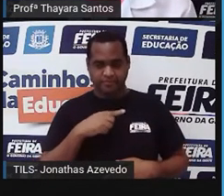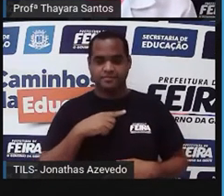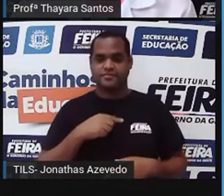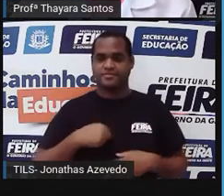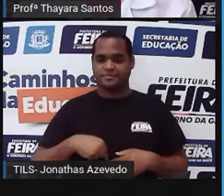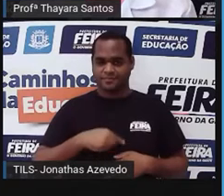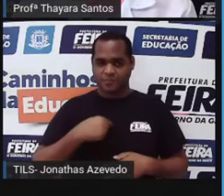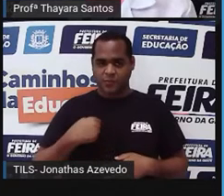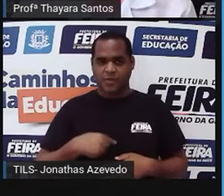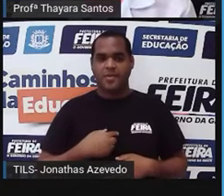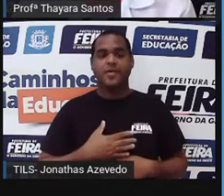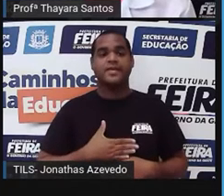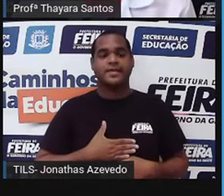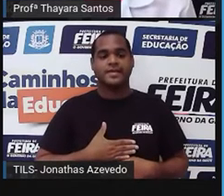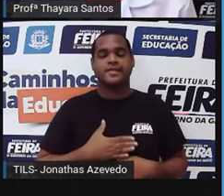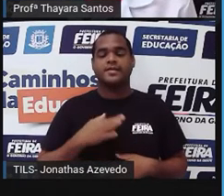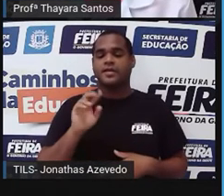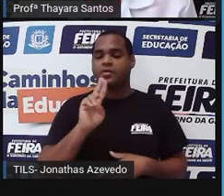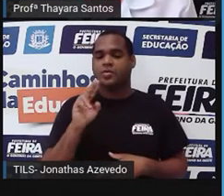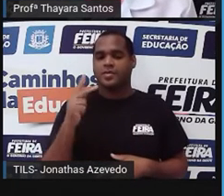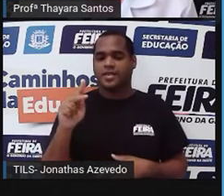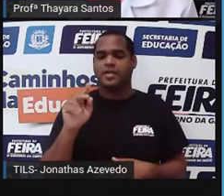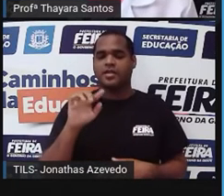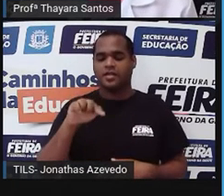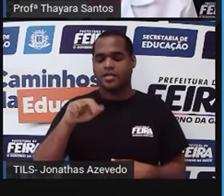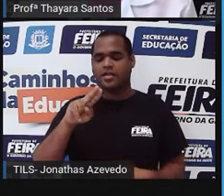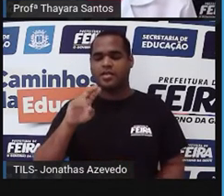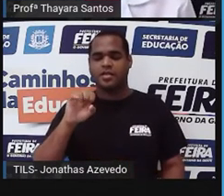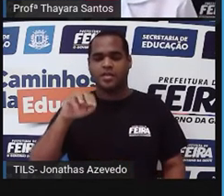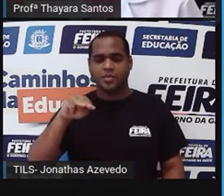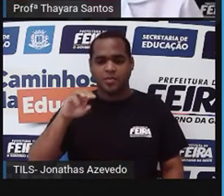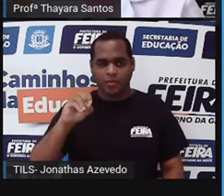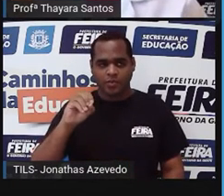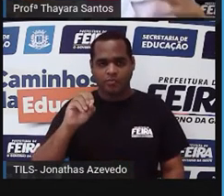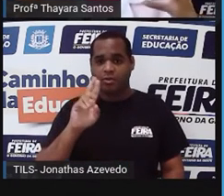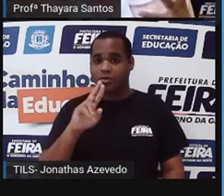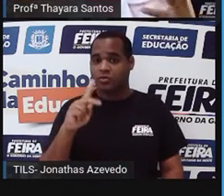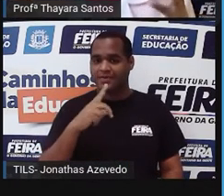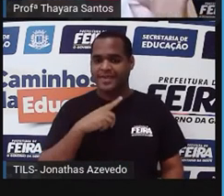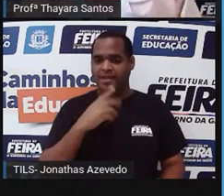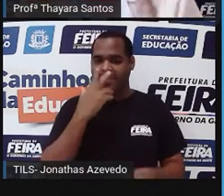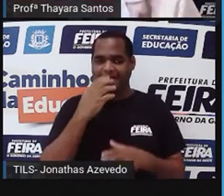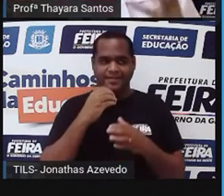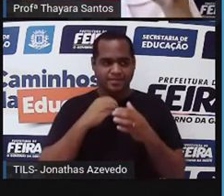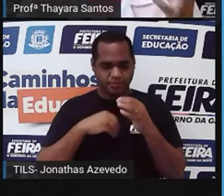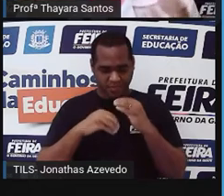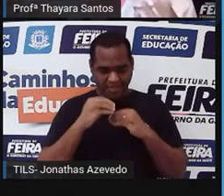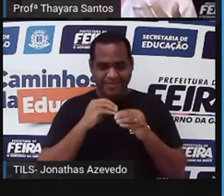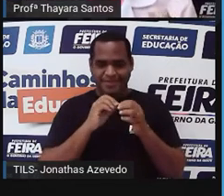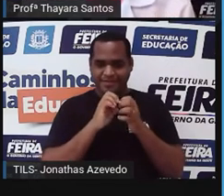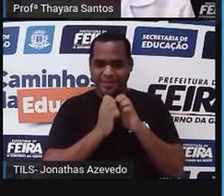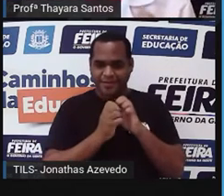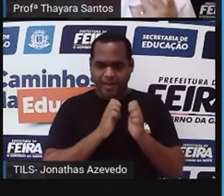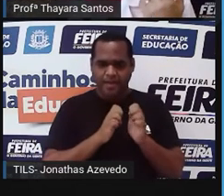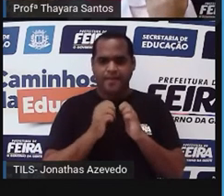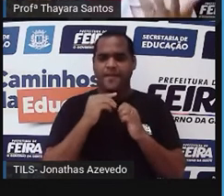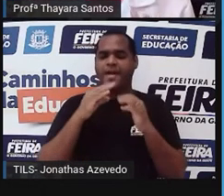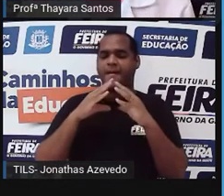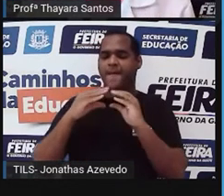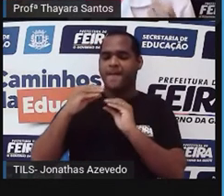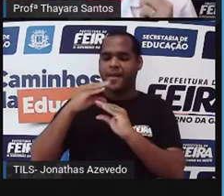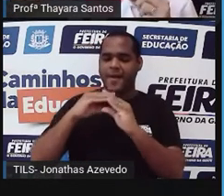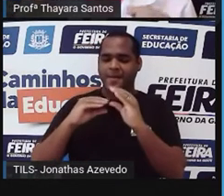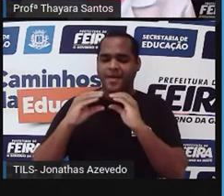processado pelo estômago, a gente dá o nome de quimo, porque ele não é mais aquele bolo alimentar, ele está ali meio pastoso. Então,